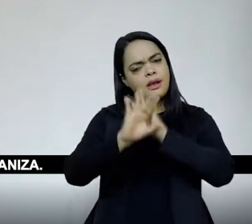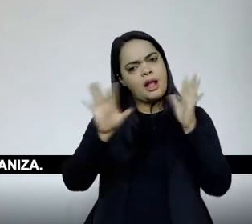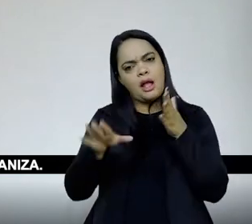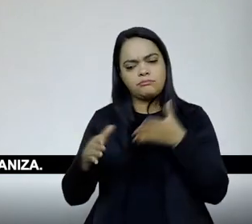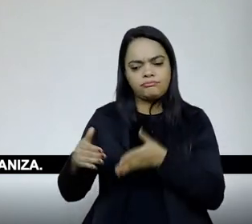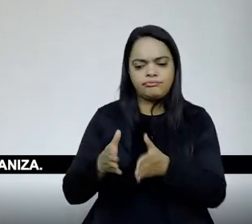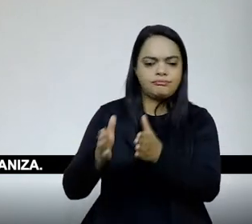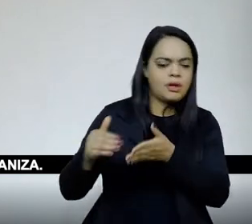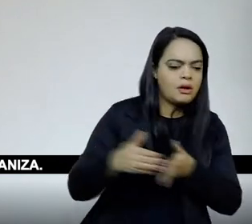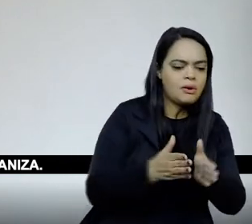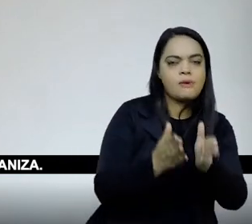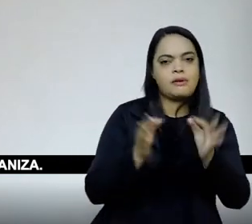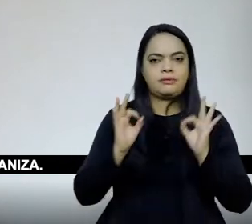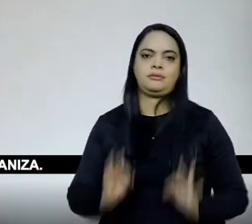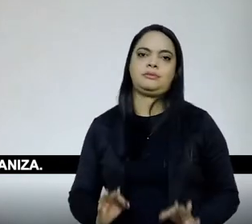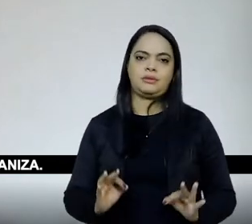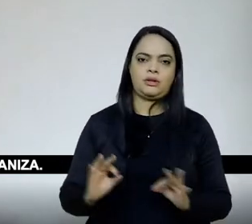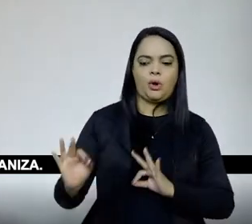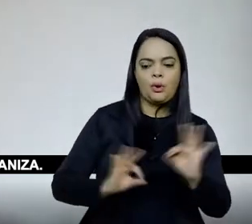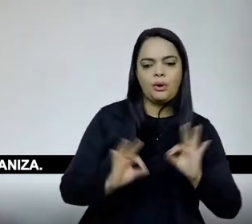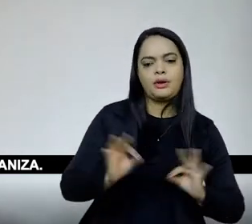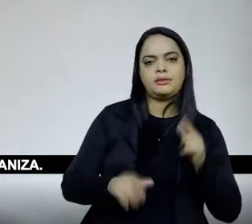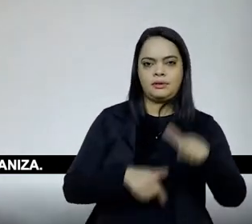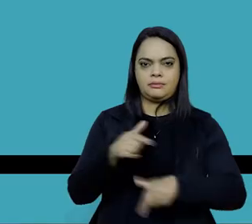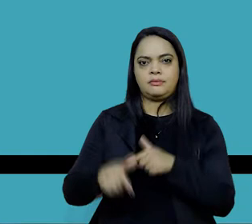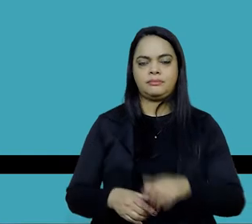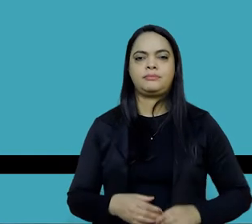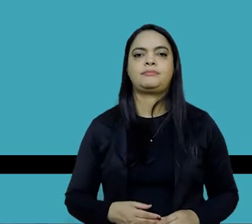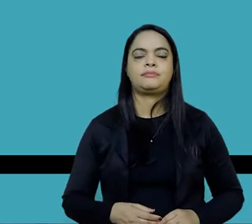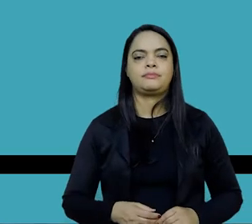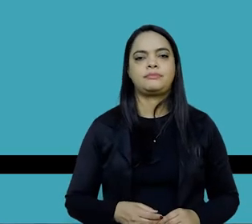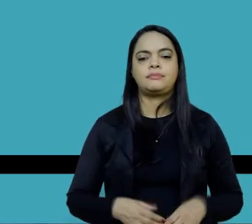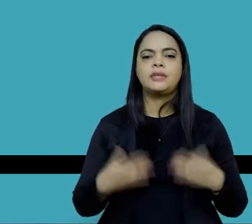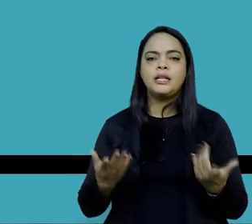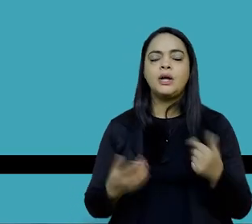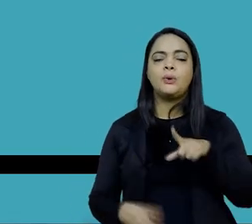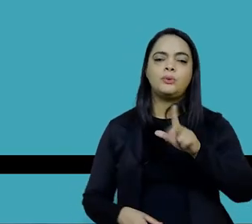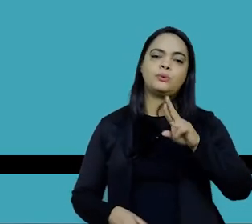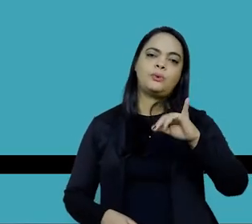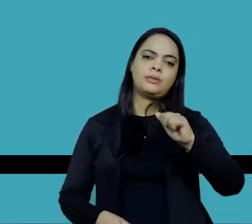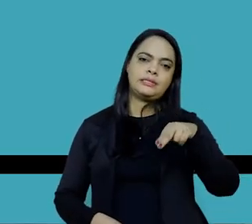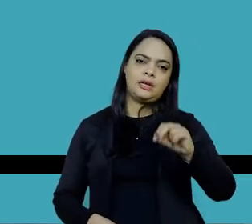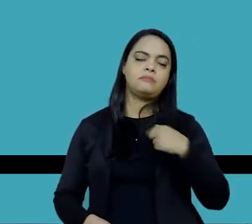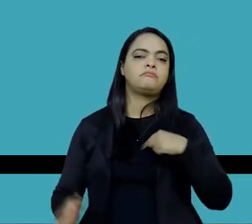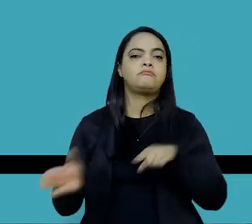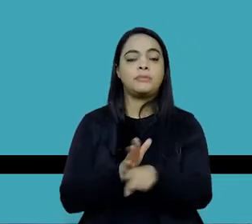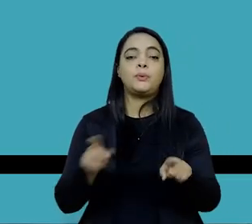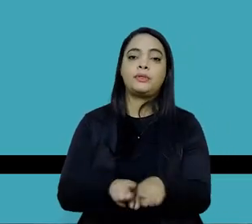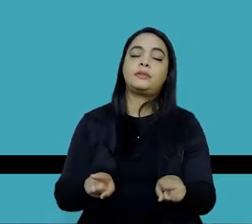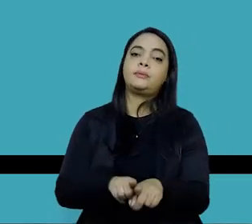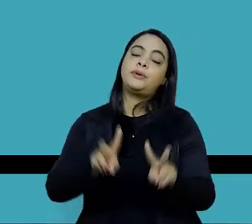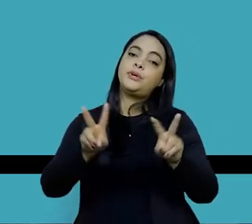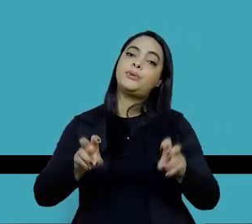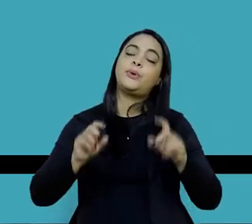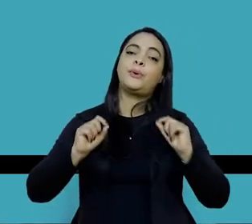a gente organiza o trabalho como organiza. Então, Luciana, a minha pergunta também vai um pouco por